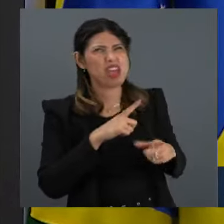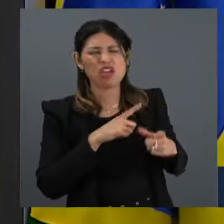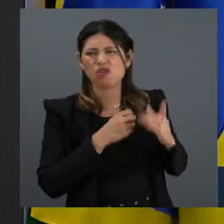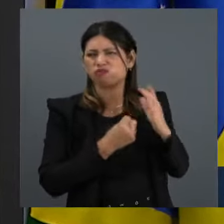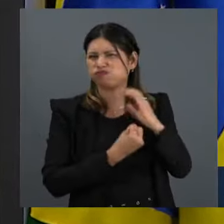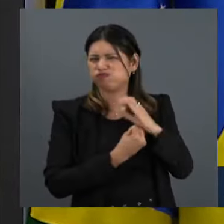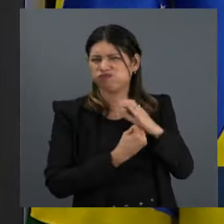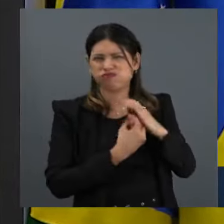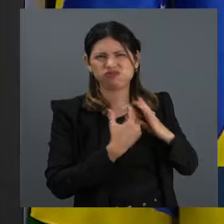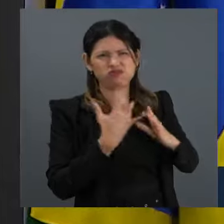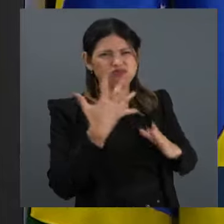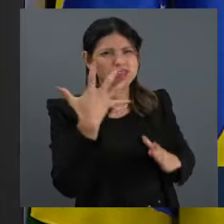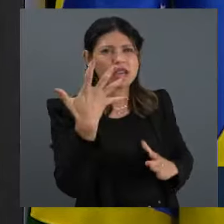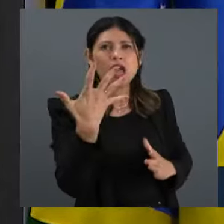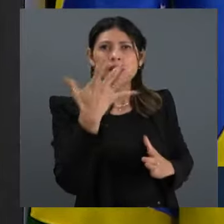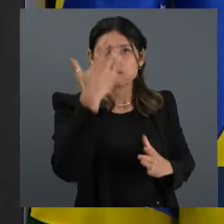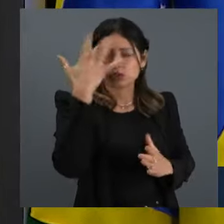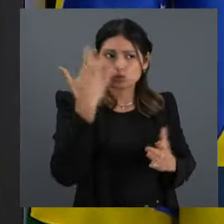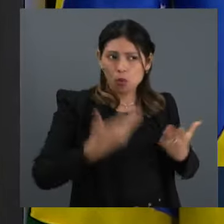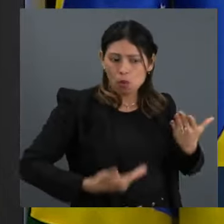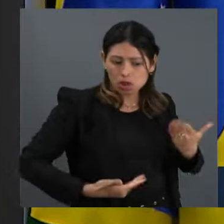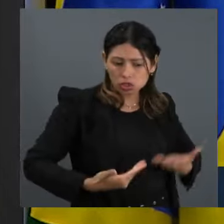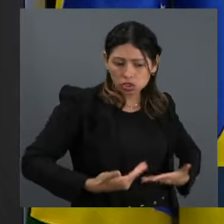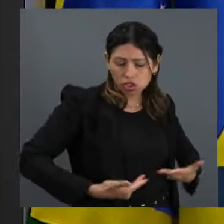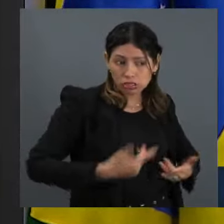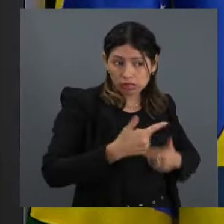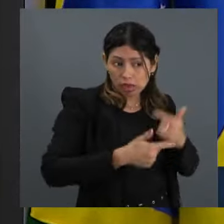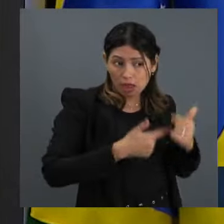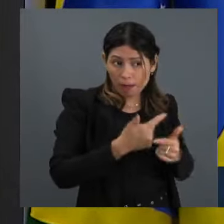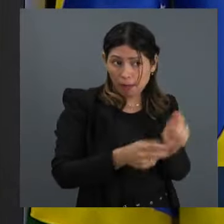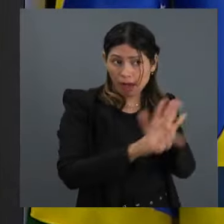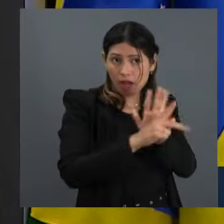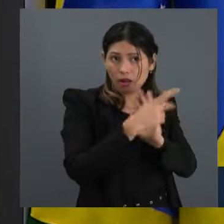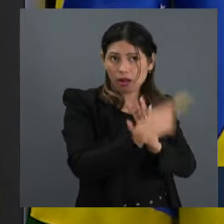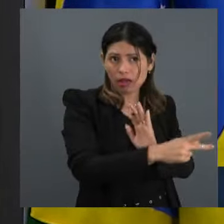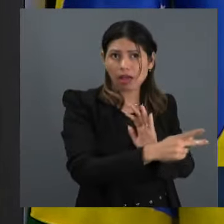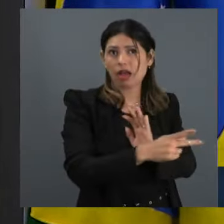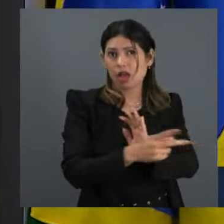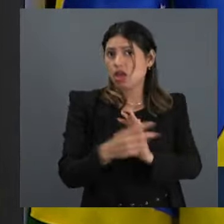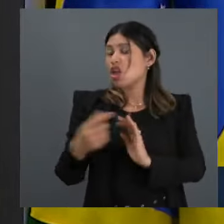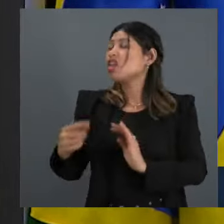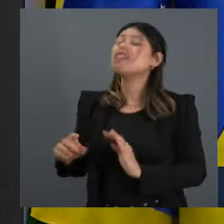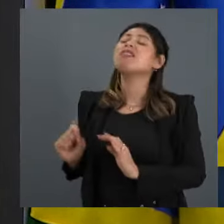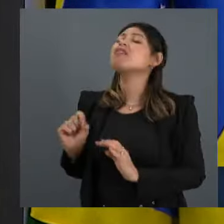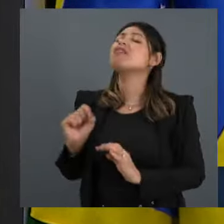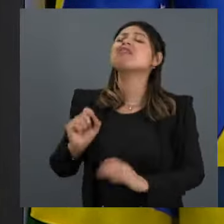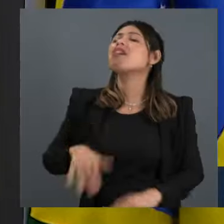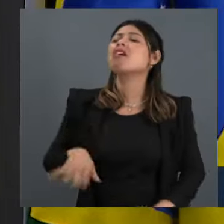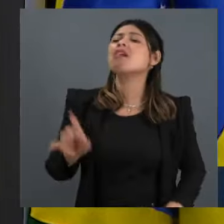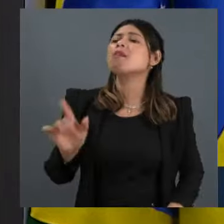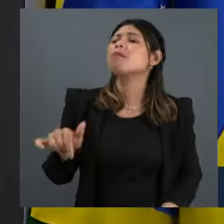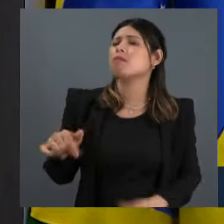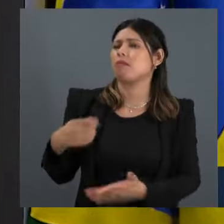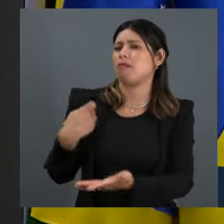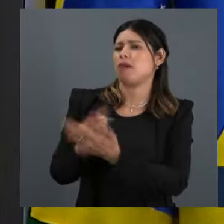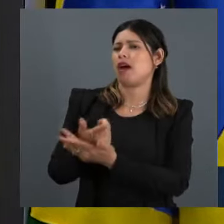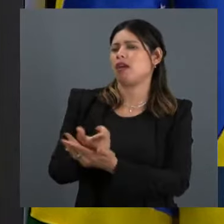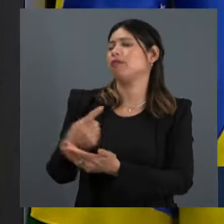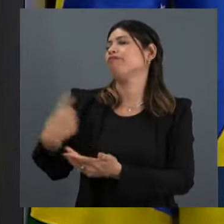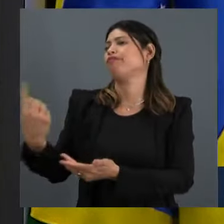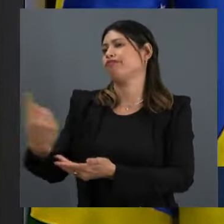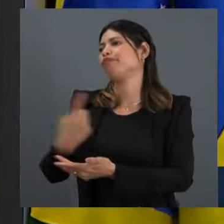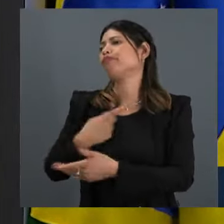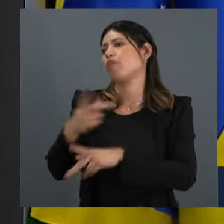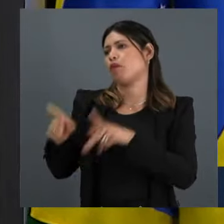e quem paga somos nós, é o povo brasileiro que paga, que pega ônibus cedo, eu acho uma grande inversão, mas